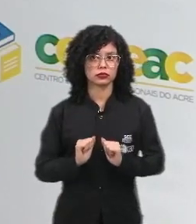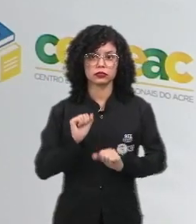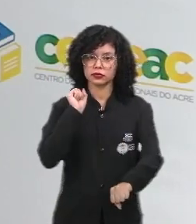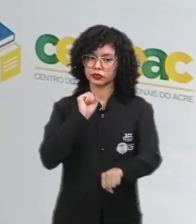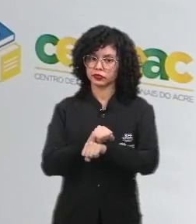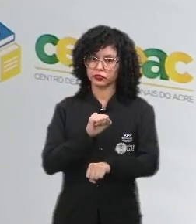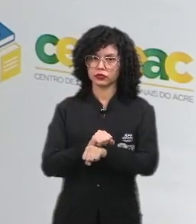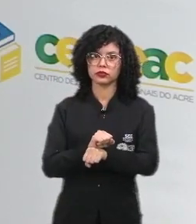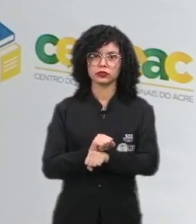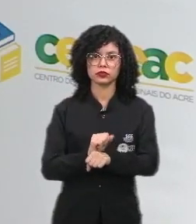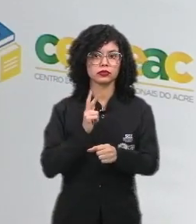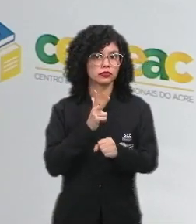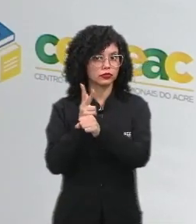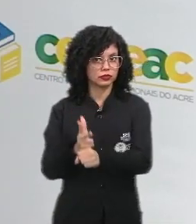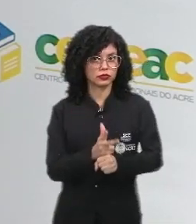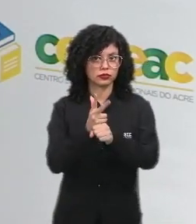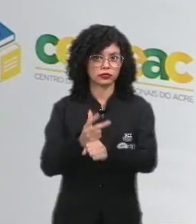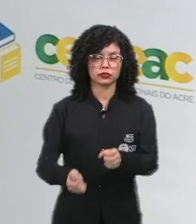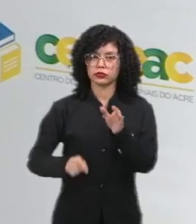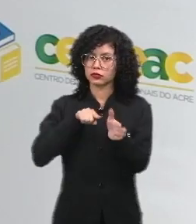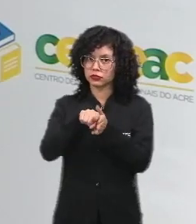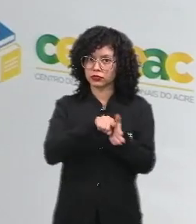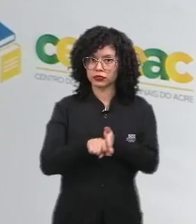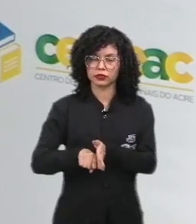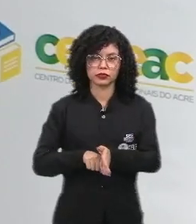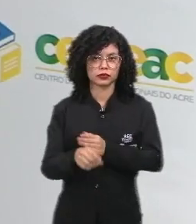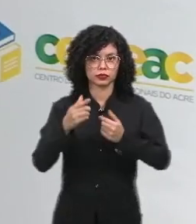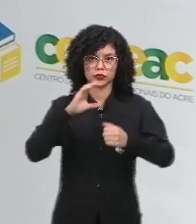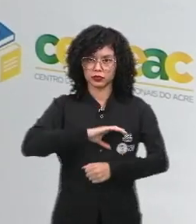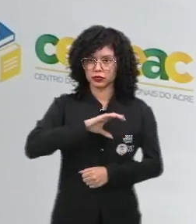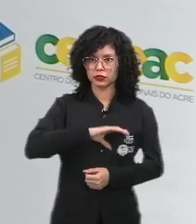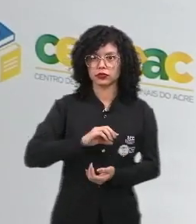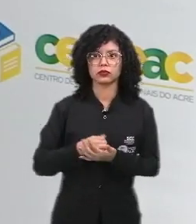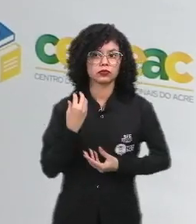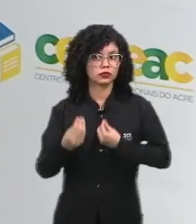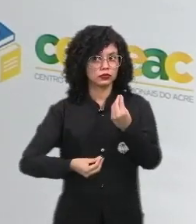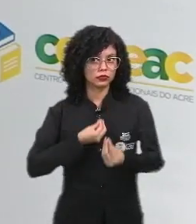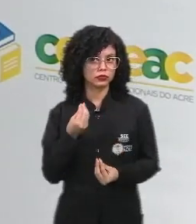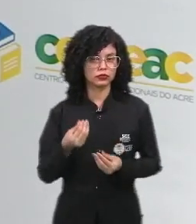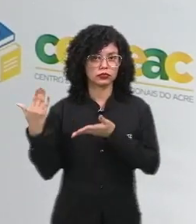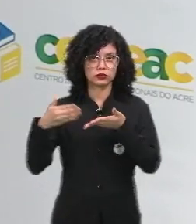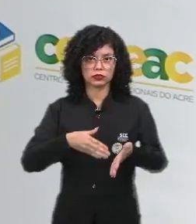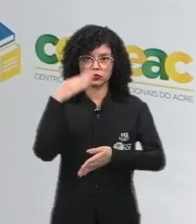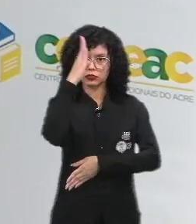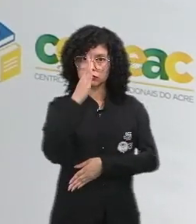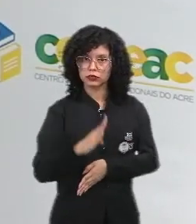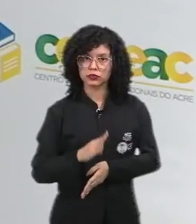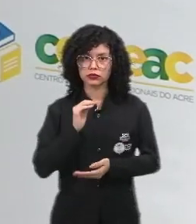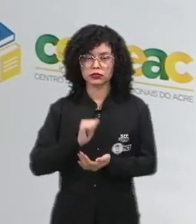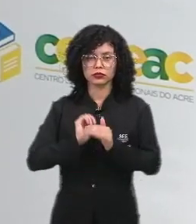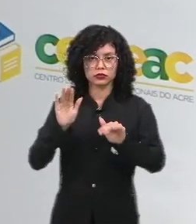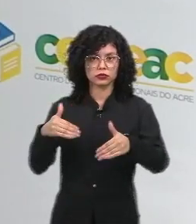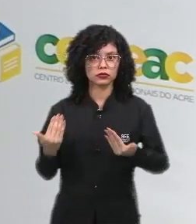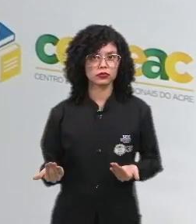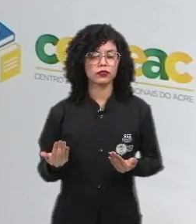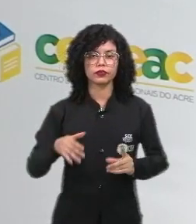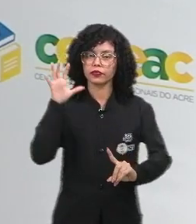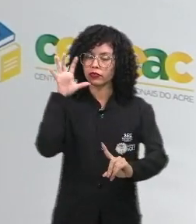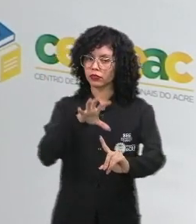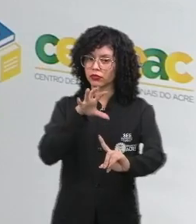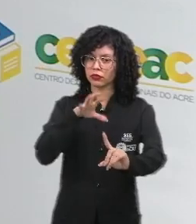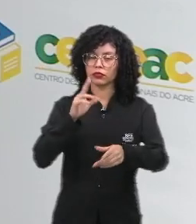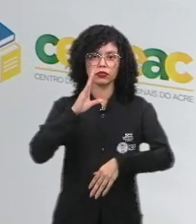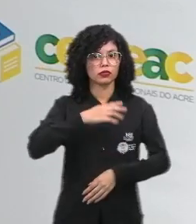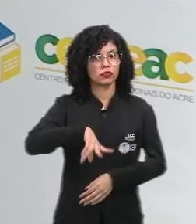pausada aí no vídeo e ir lá pesquisar a história da língua portuguesa, como a língua portuguesa chega ao Brasil, quais as influências